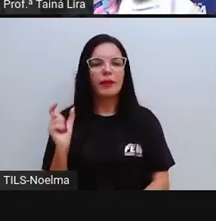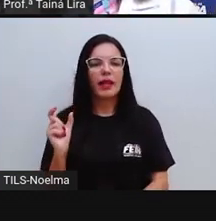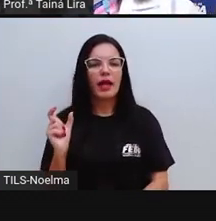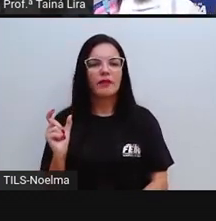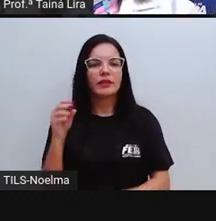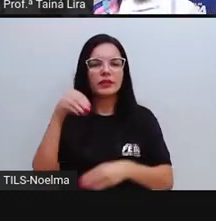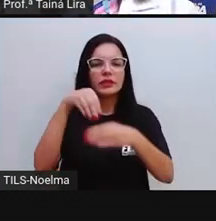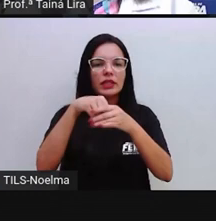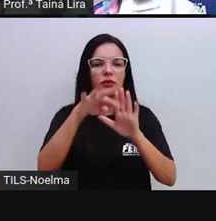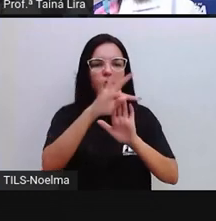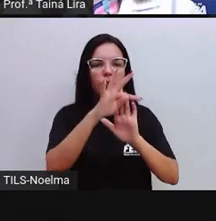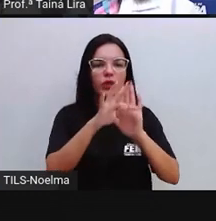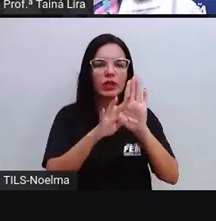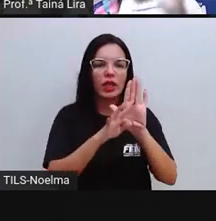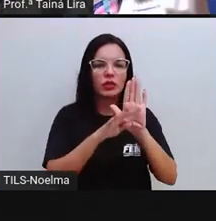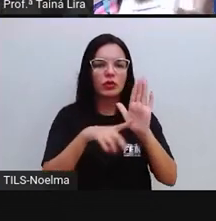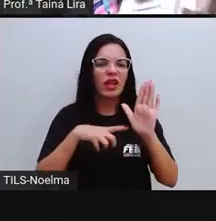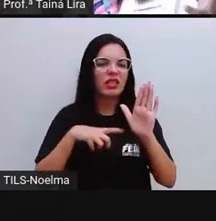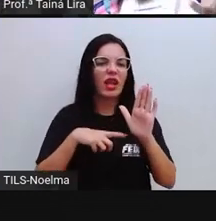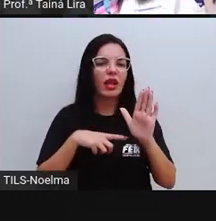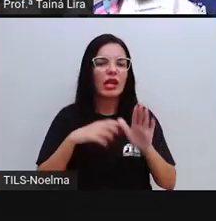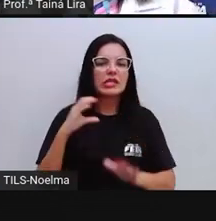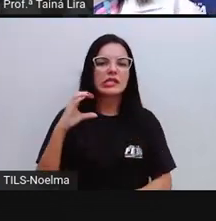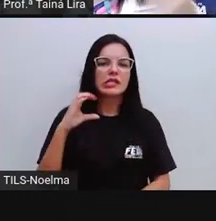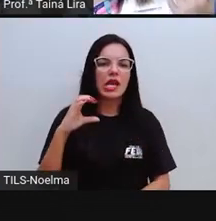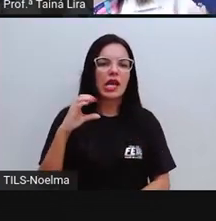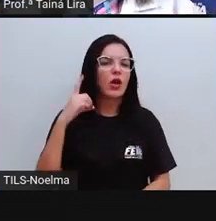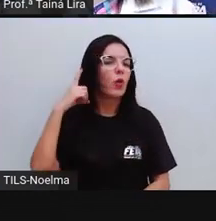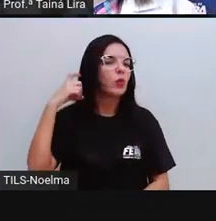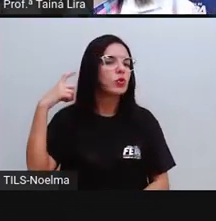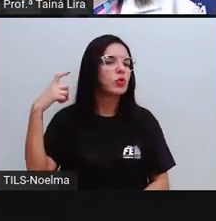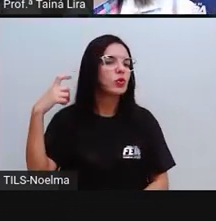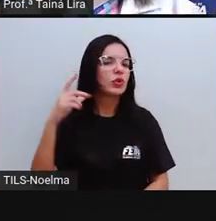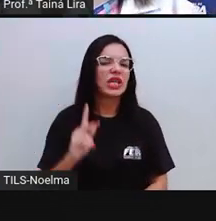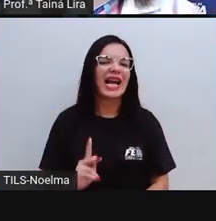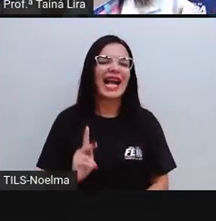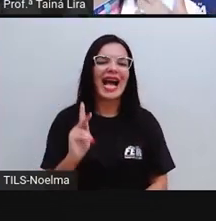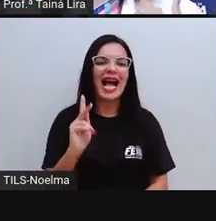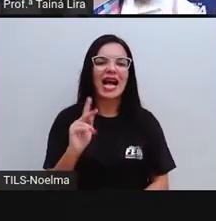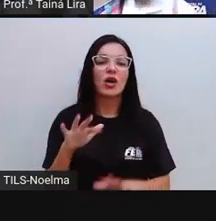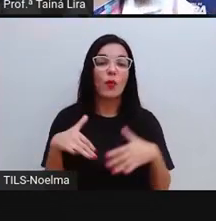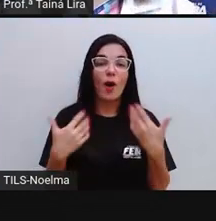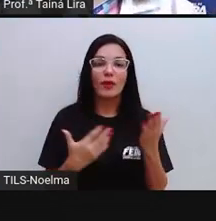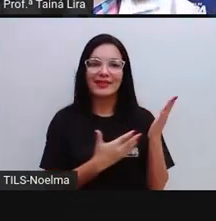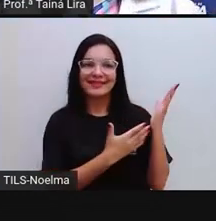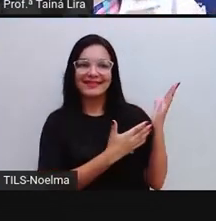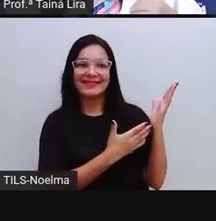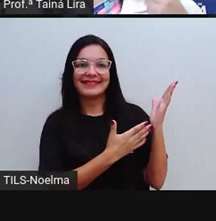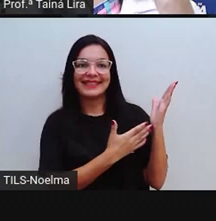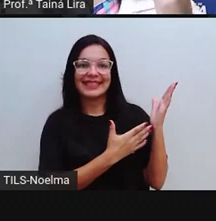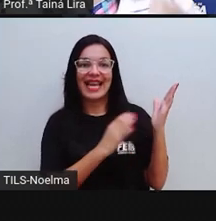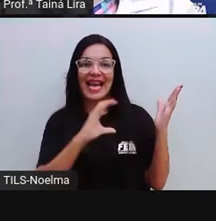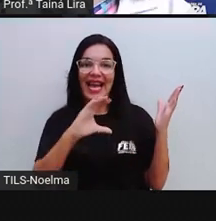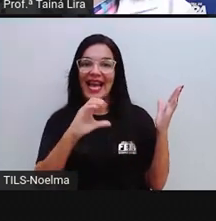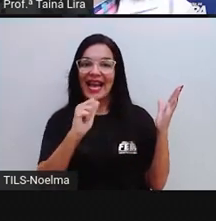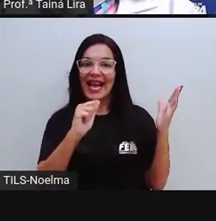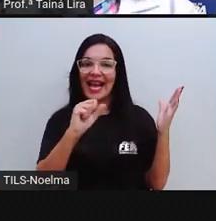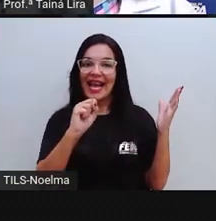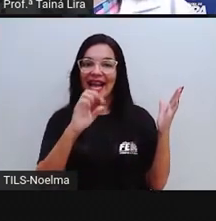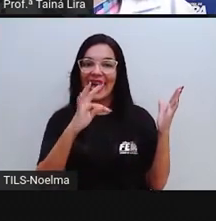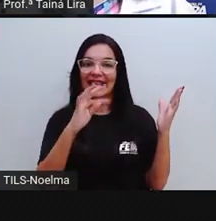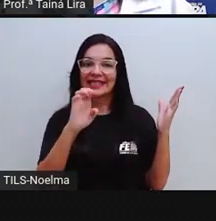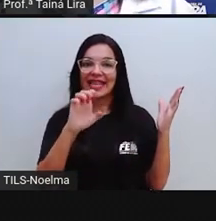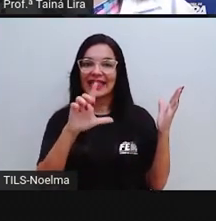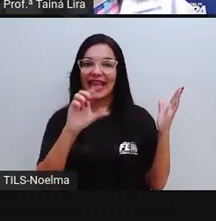tem ali a letra C com som de K. Então, quais são, Pró? Ó, castelo,